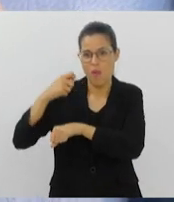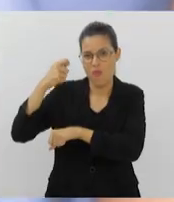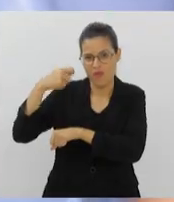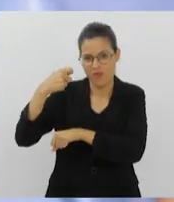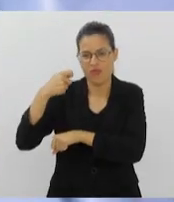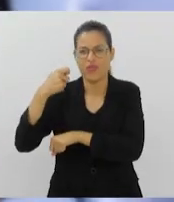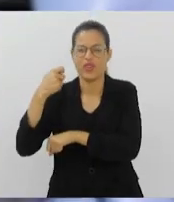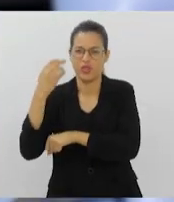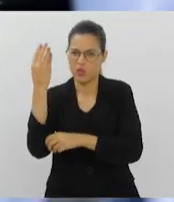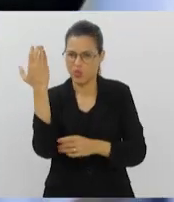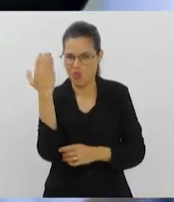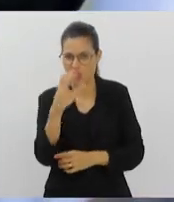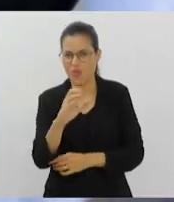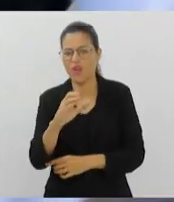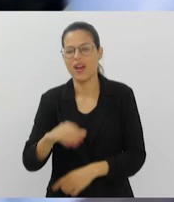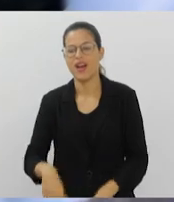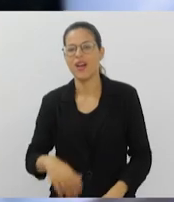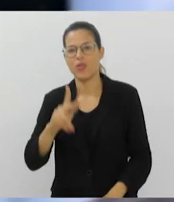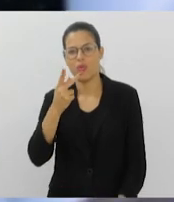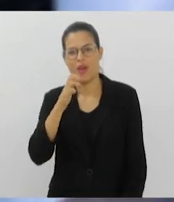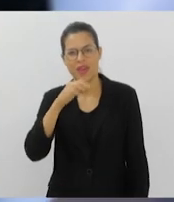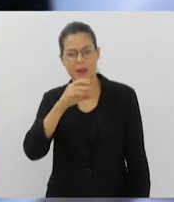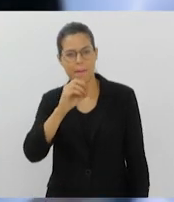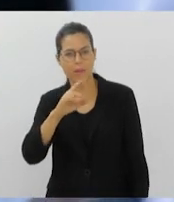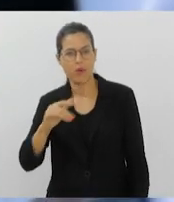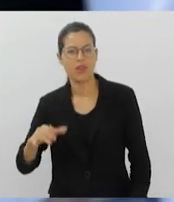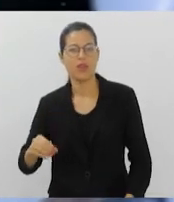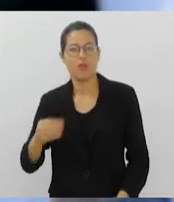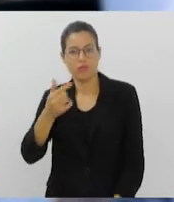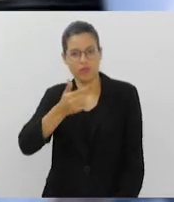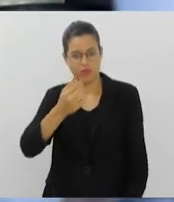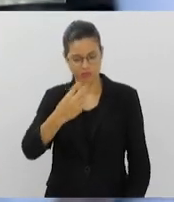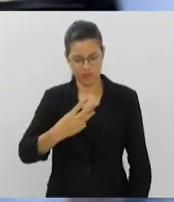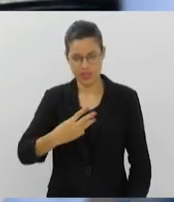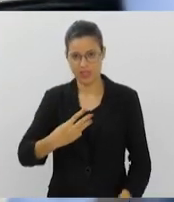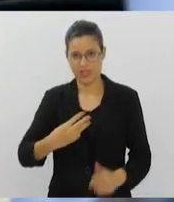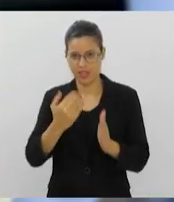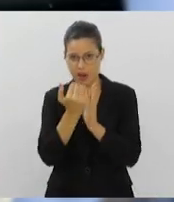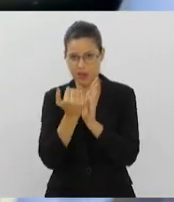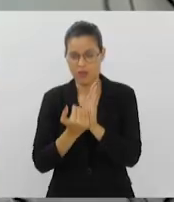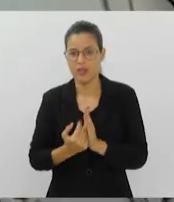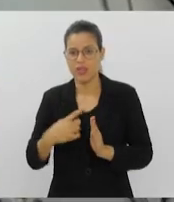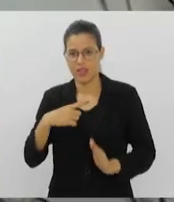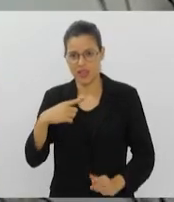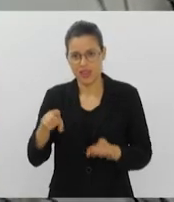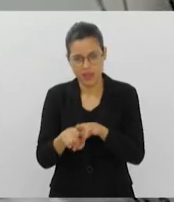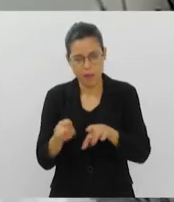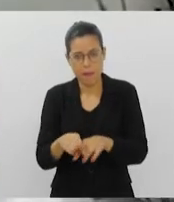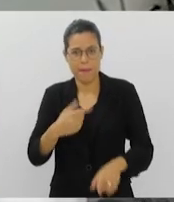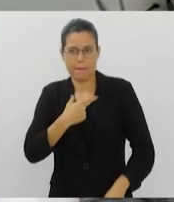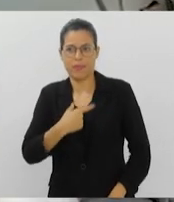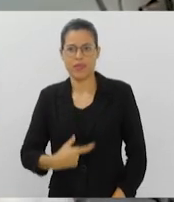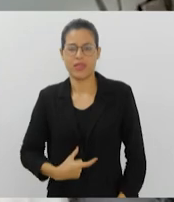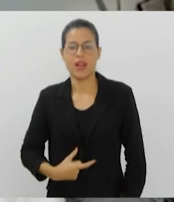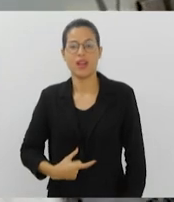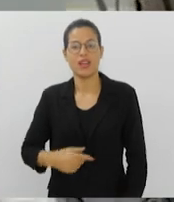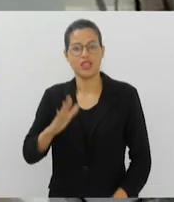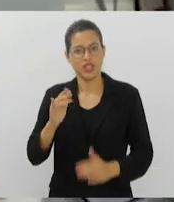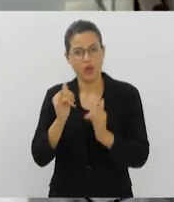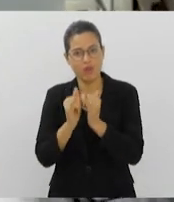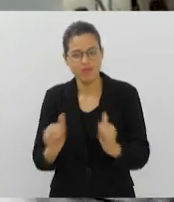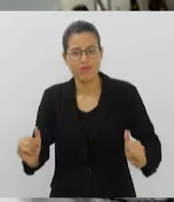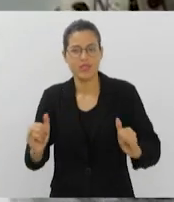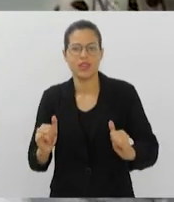Hemorrio. As equipes que terminarem em segundo e terceiro lugares receberão medalhas de prata e bronze. A campanha já arrecadou mais de 1.200